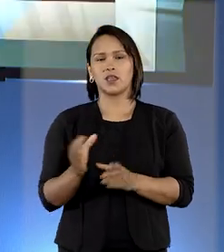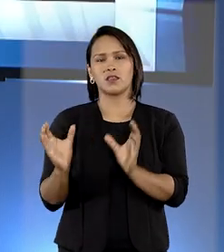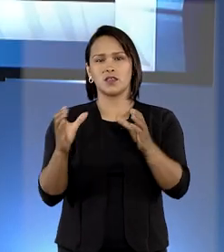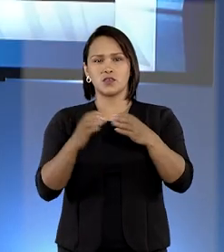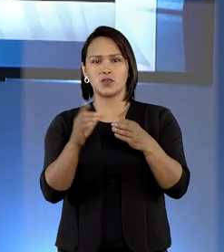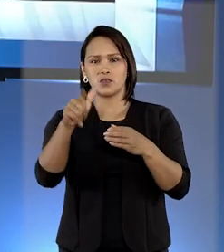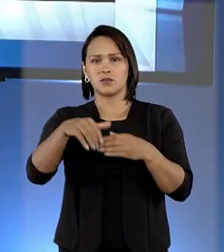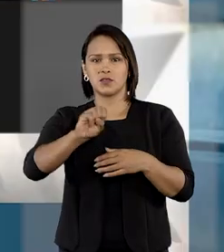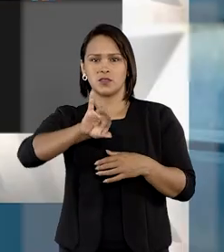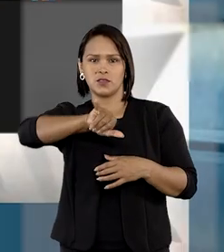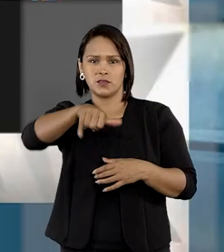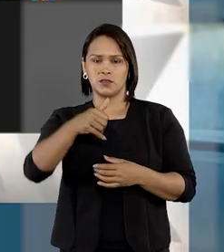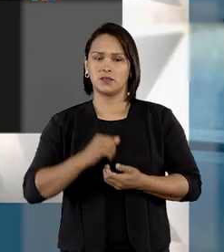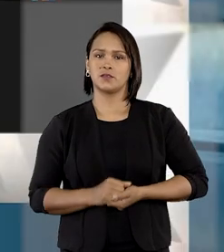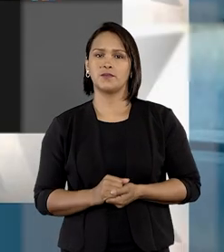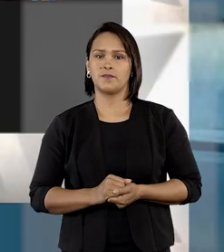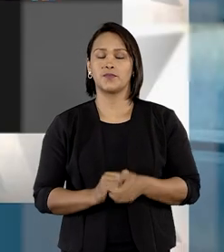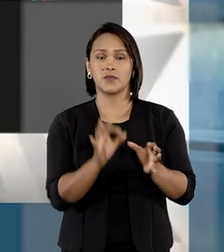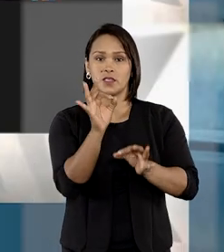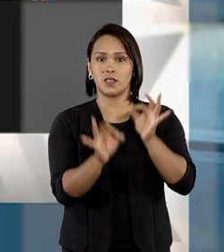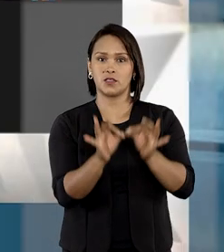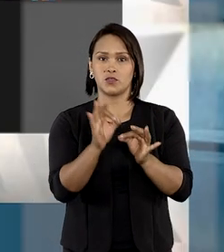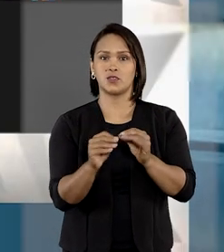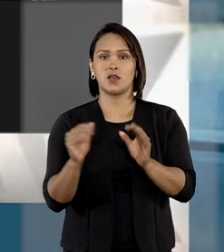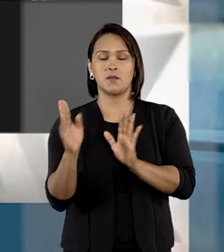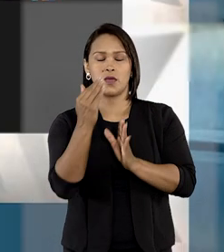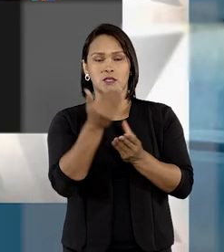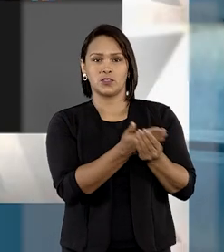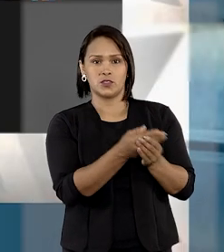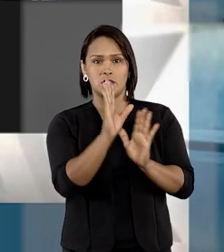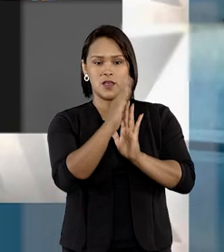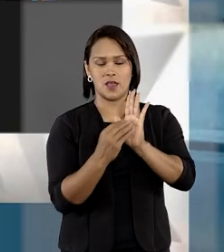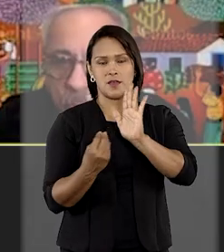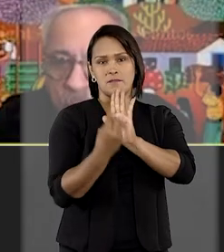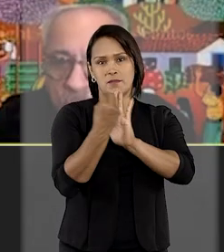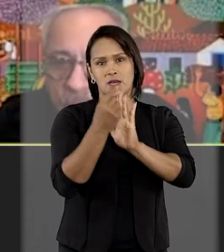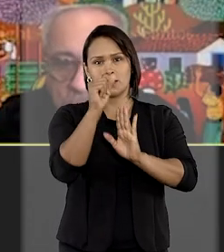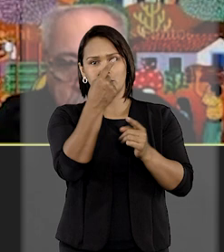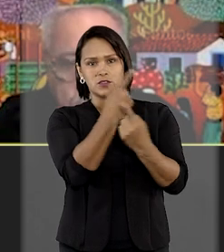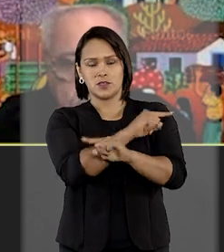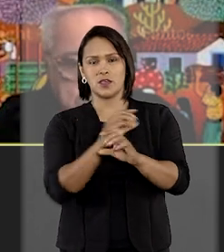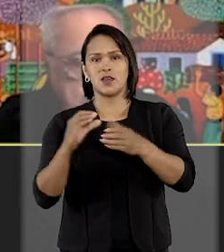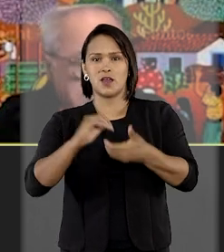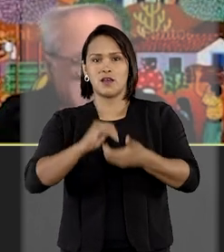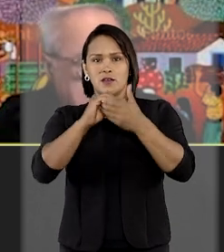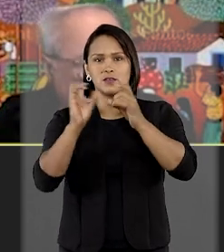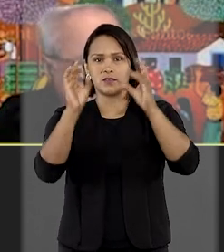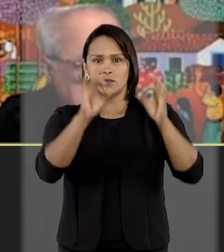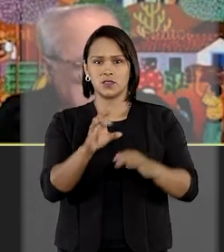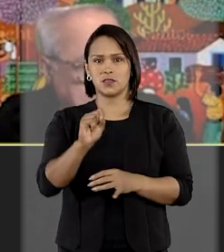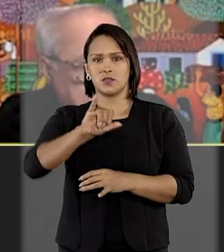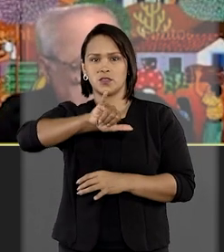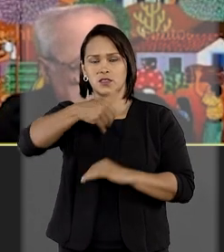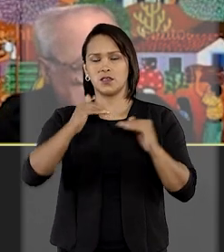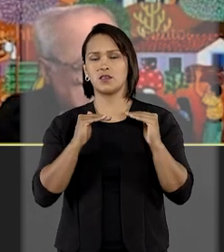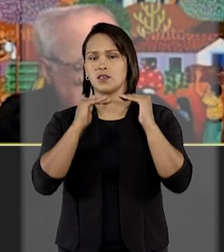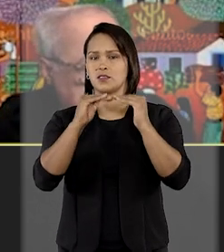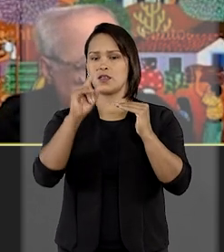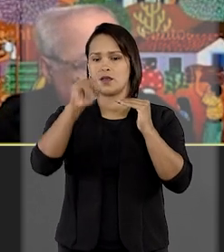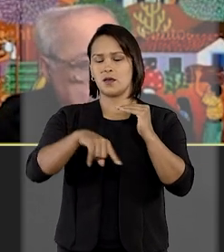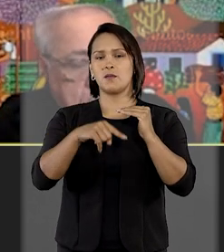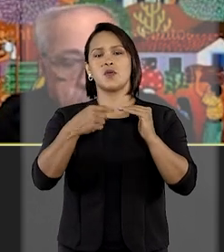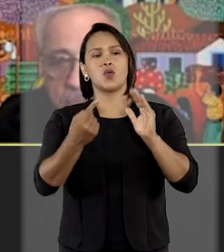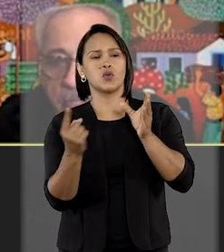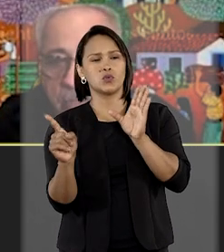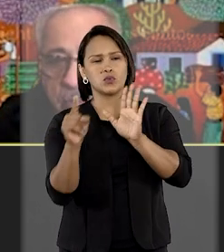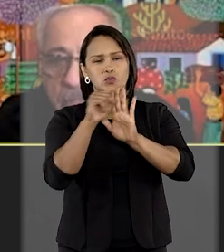Em julgamento de embargos de divergência, a Corte Especial do STJ estabeleceu que a citação na ação de cobrança é